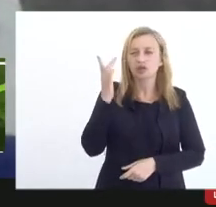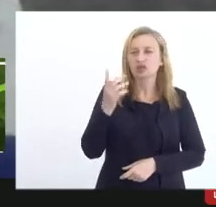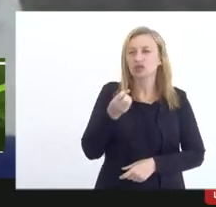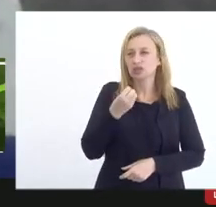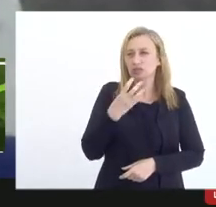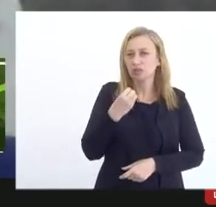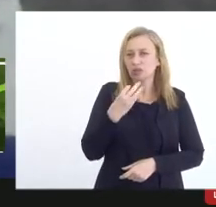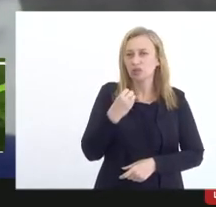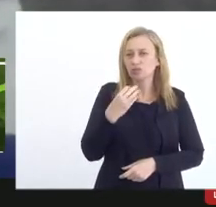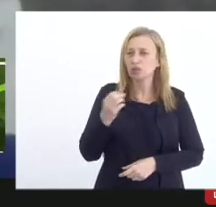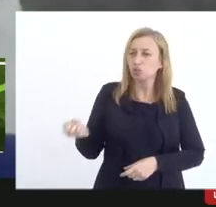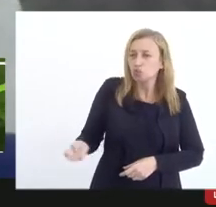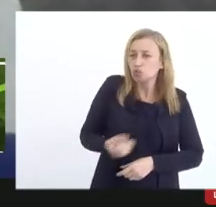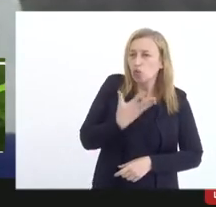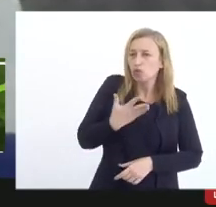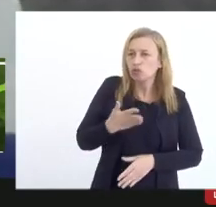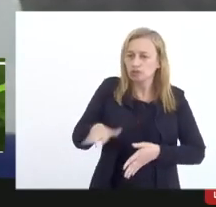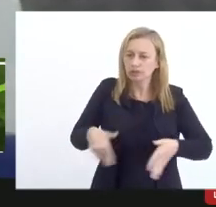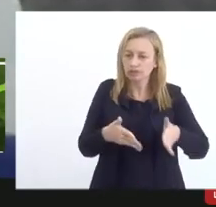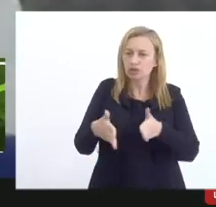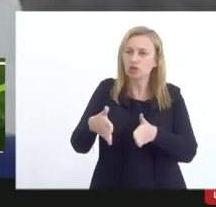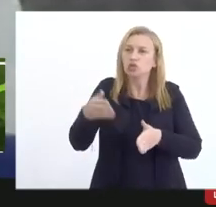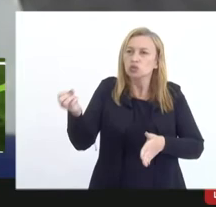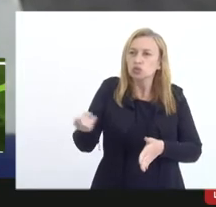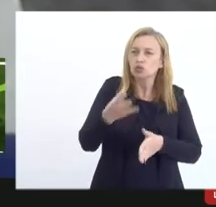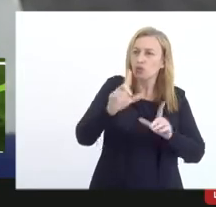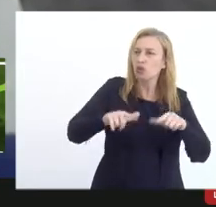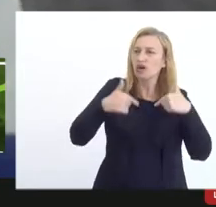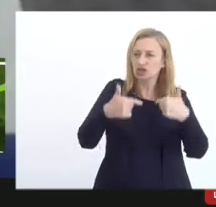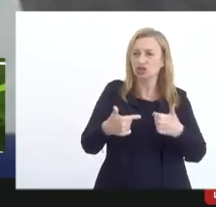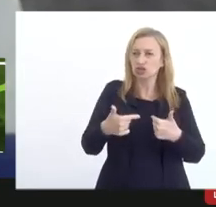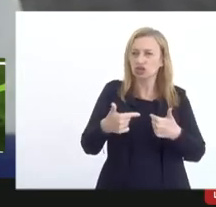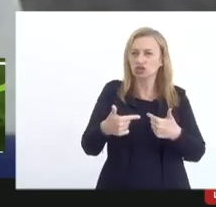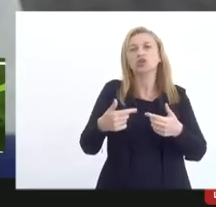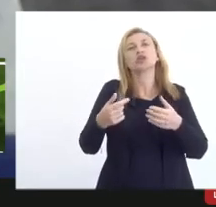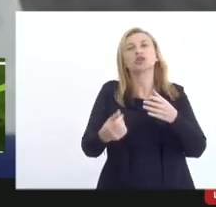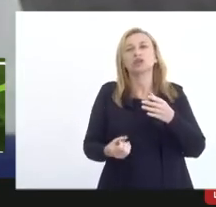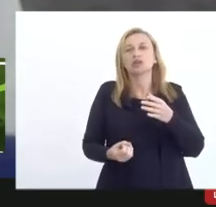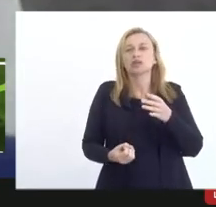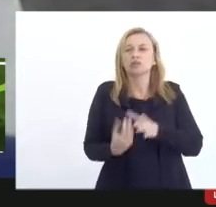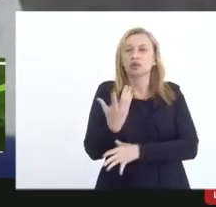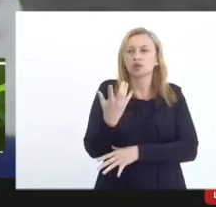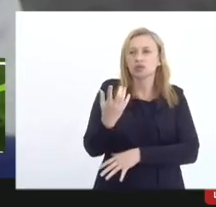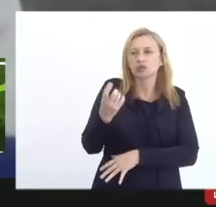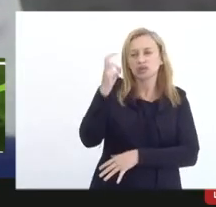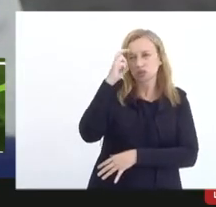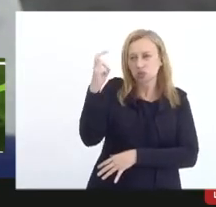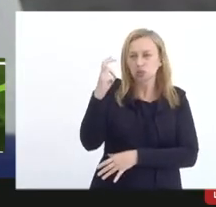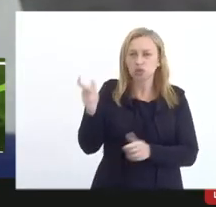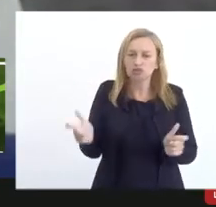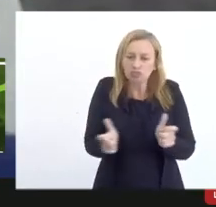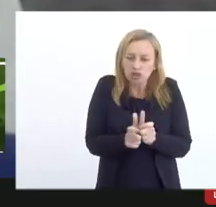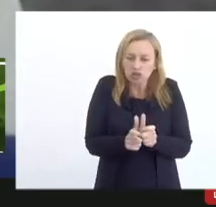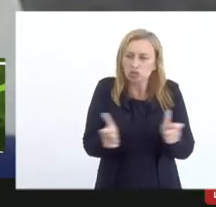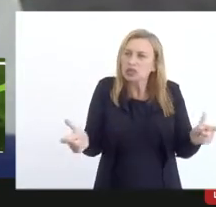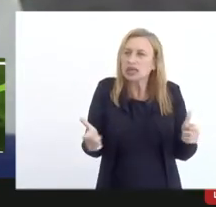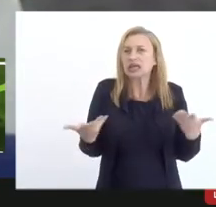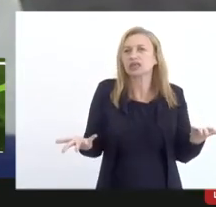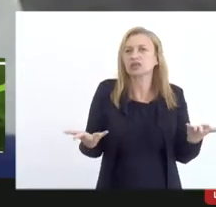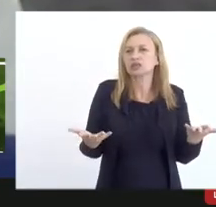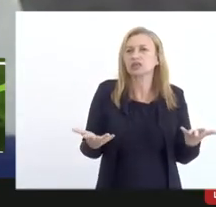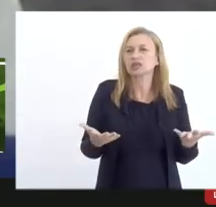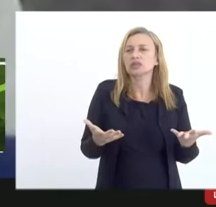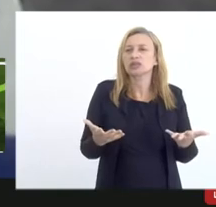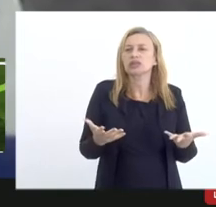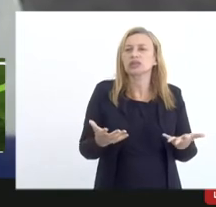reflexo de um novo caminho e novas soluções pra os produtores sejam grandes pequenos e claro